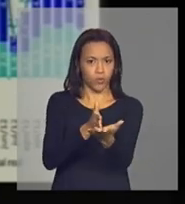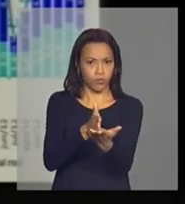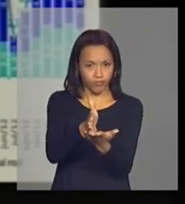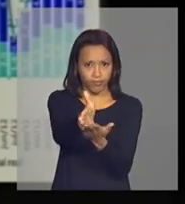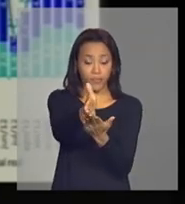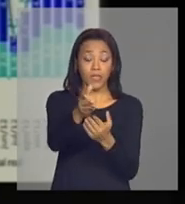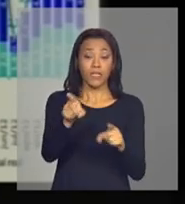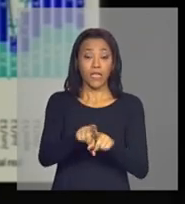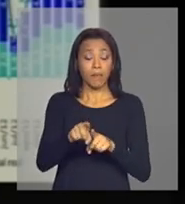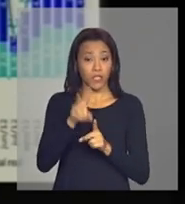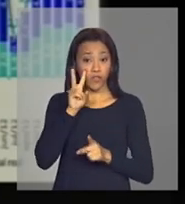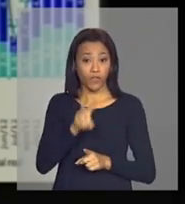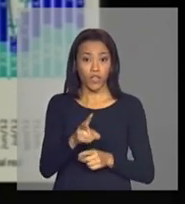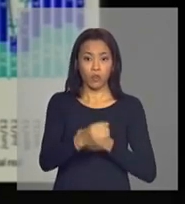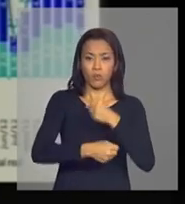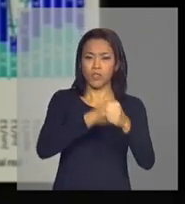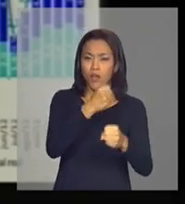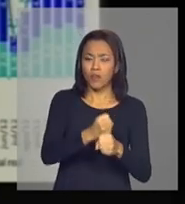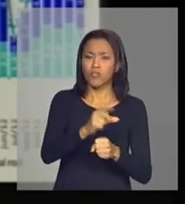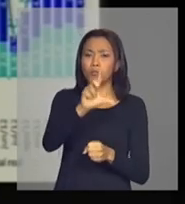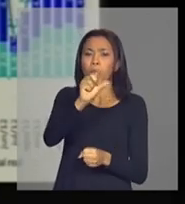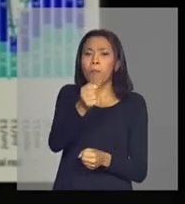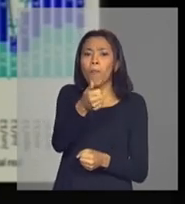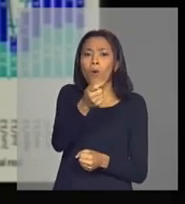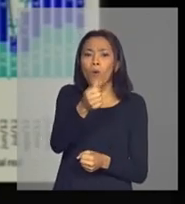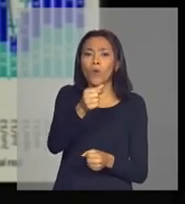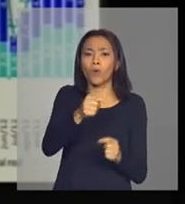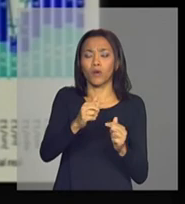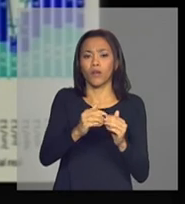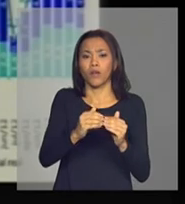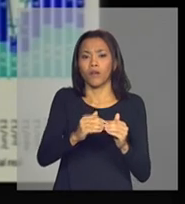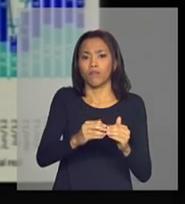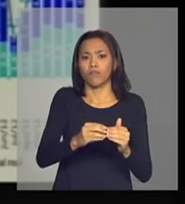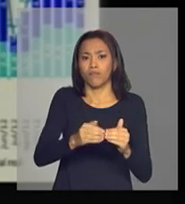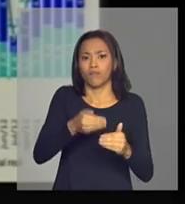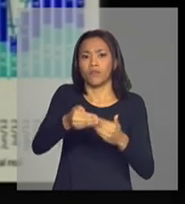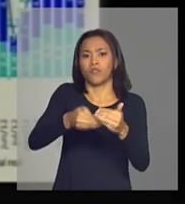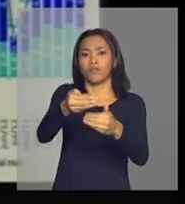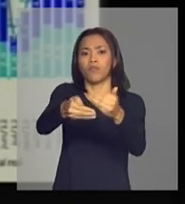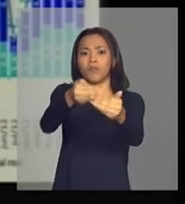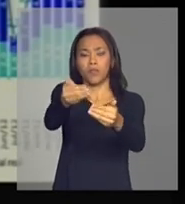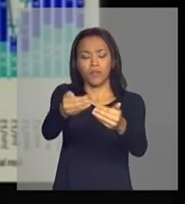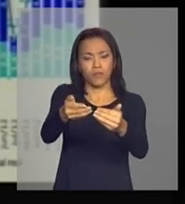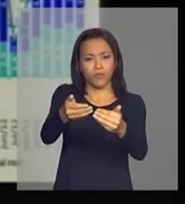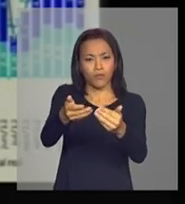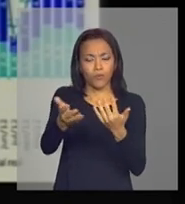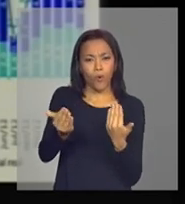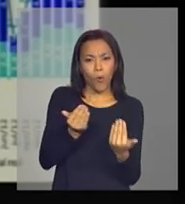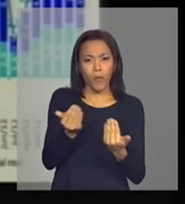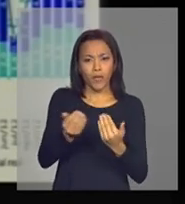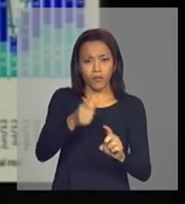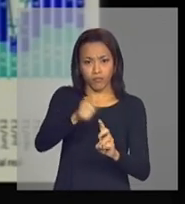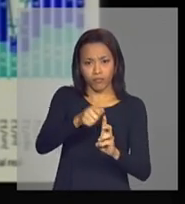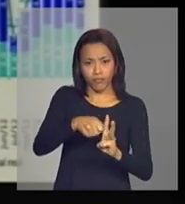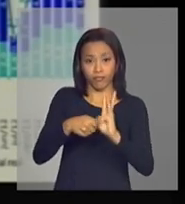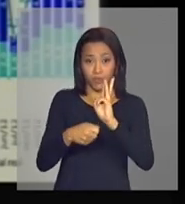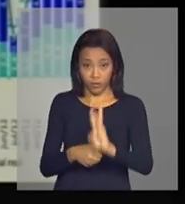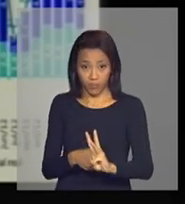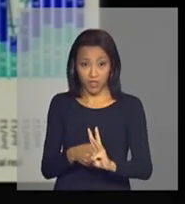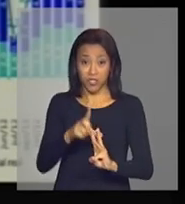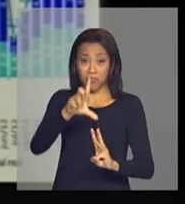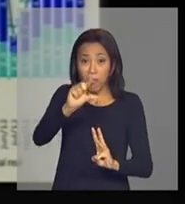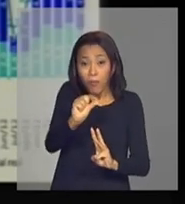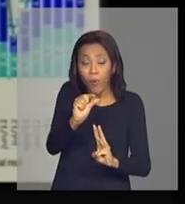mesmo nos anos de menor crescimento, nos períodos dos trimestres de meses de menor